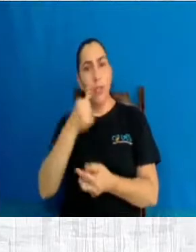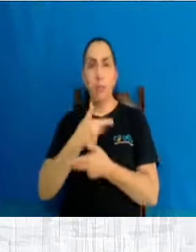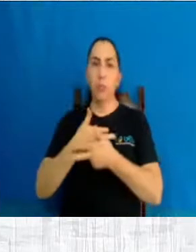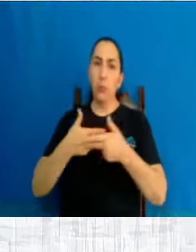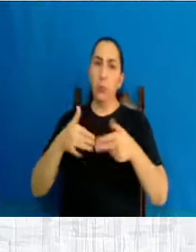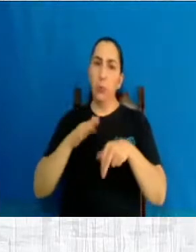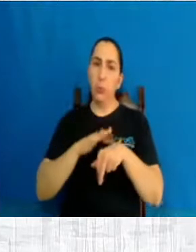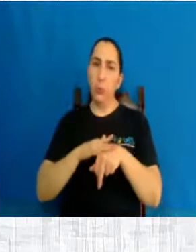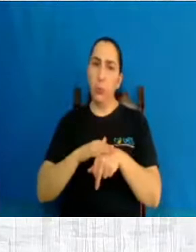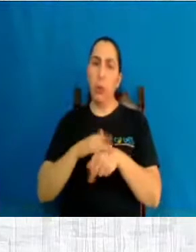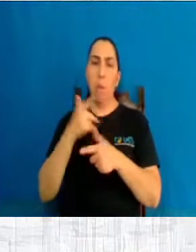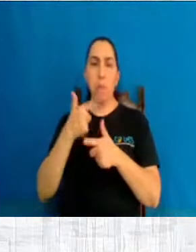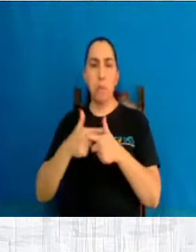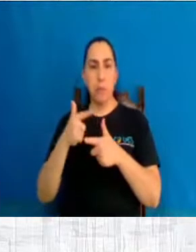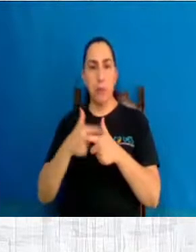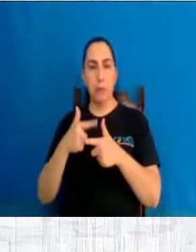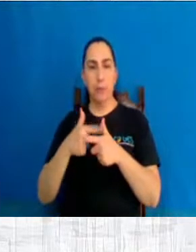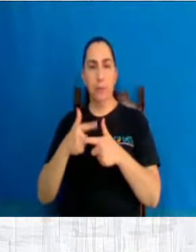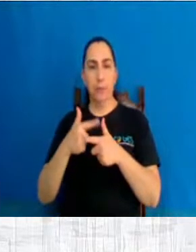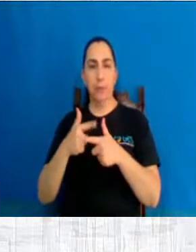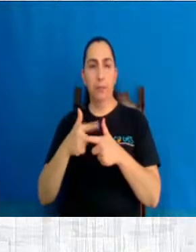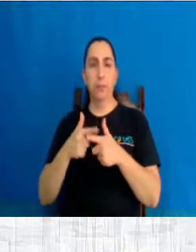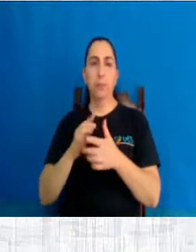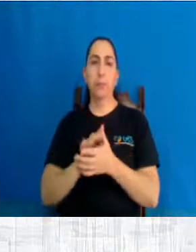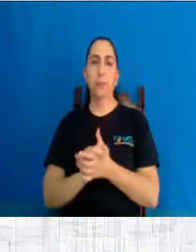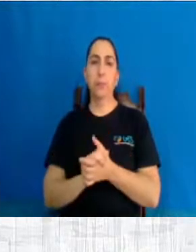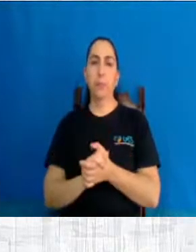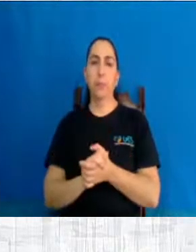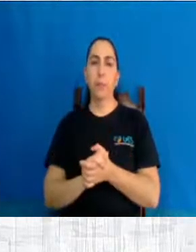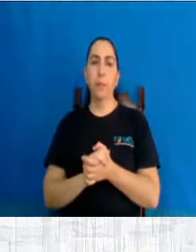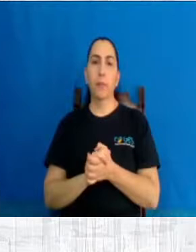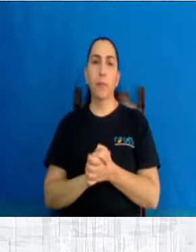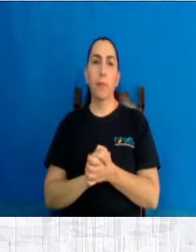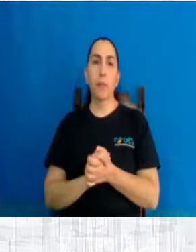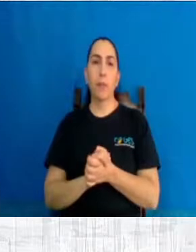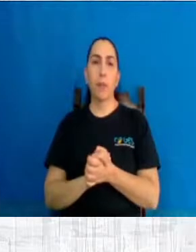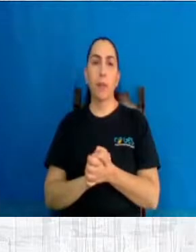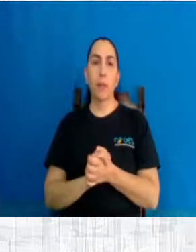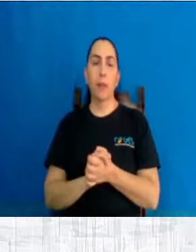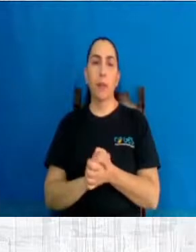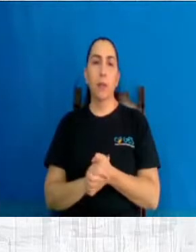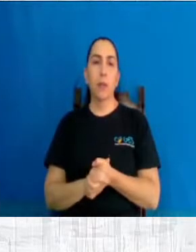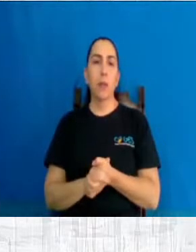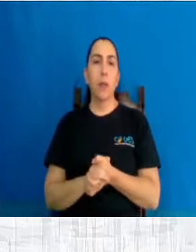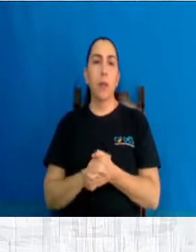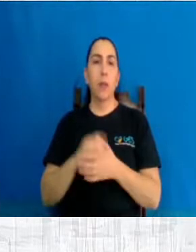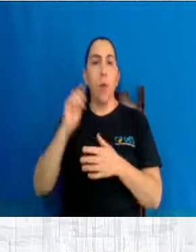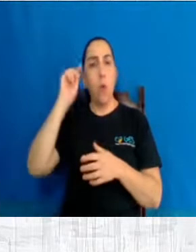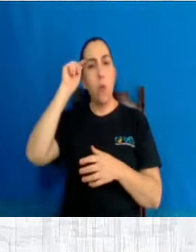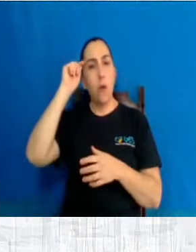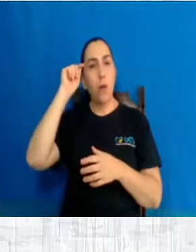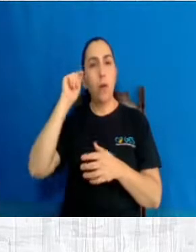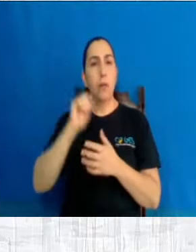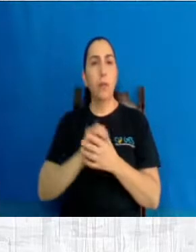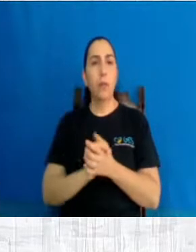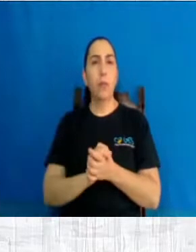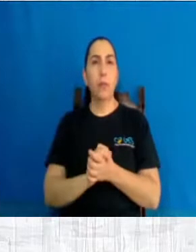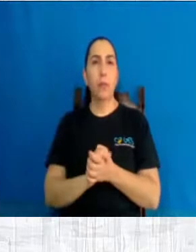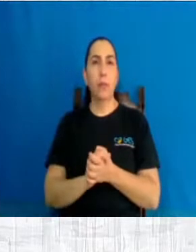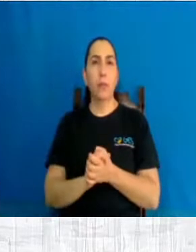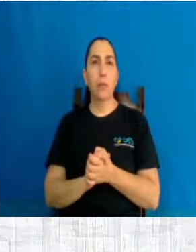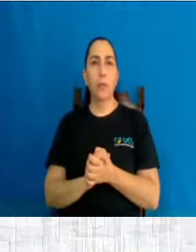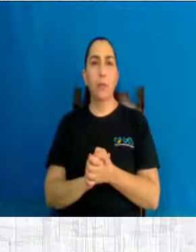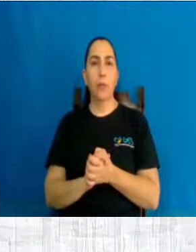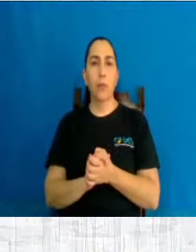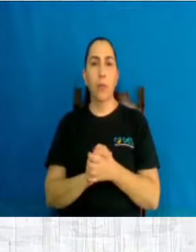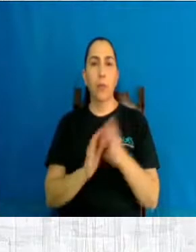muitos problemas. Martin Luther King Jr. também fala que o negro não pode ganhar nada enquanto ele está disposto a sacrificar as vidas